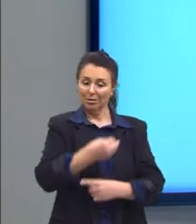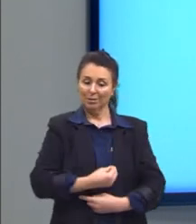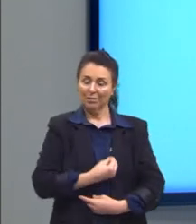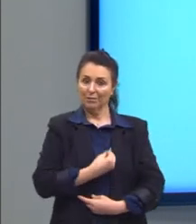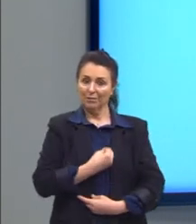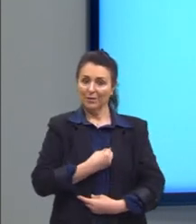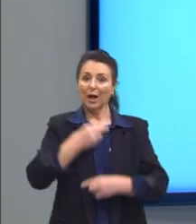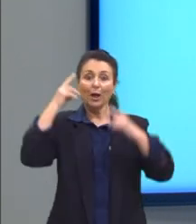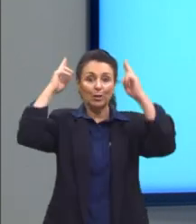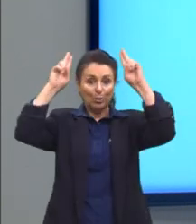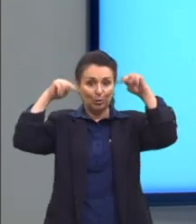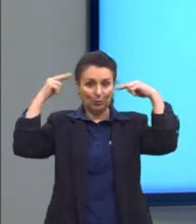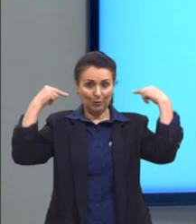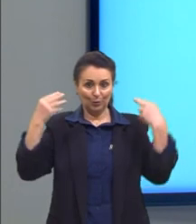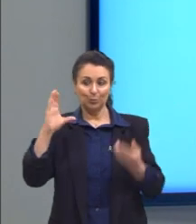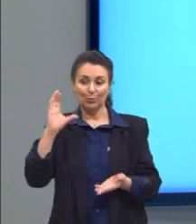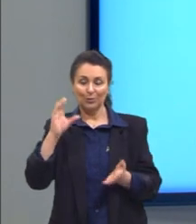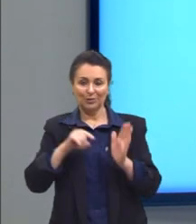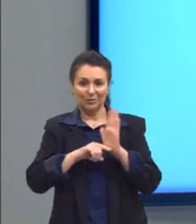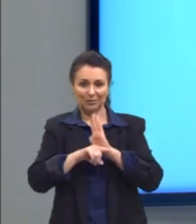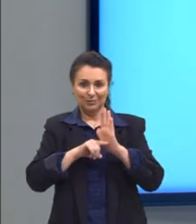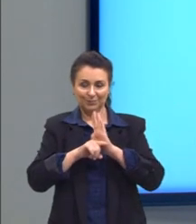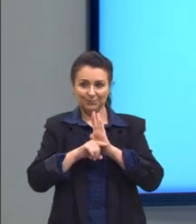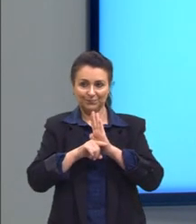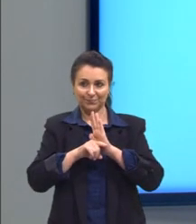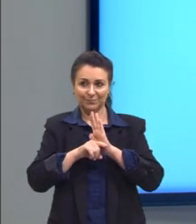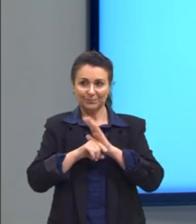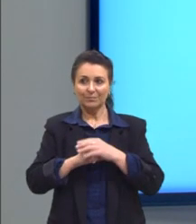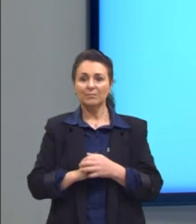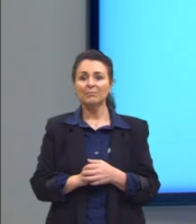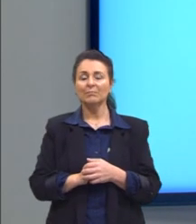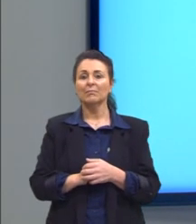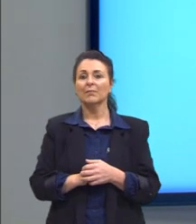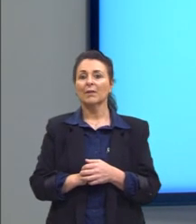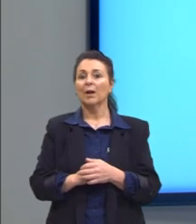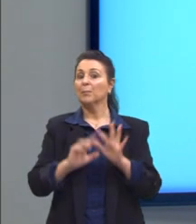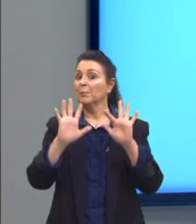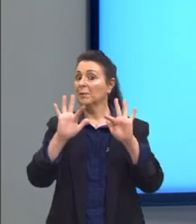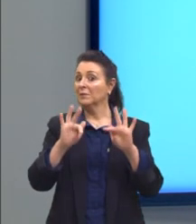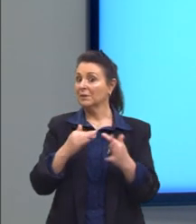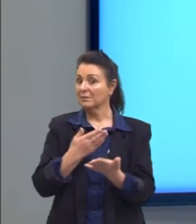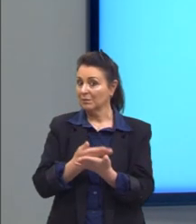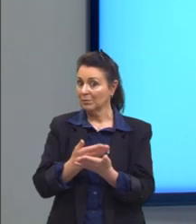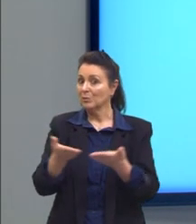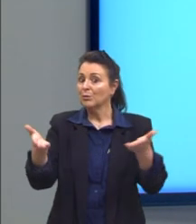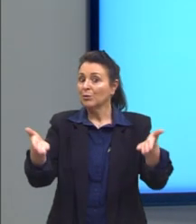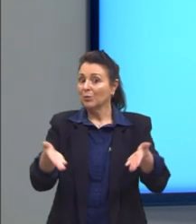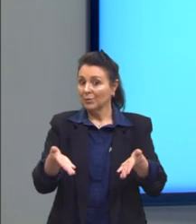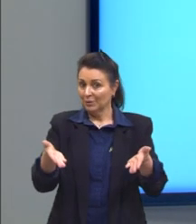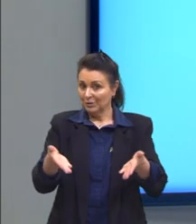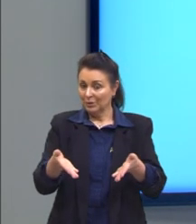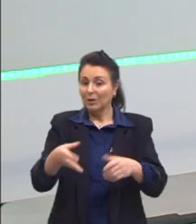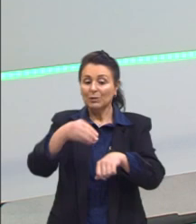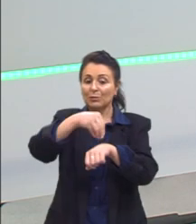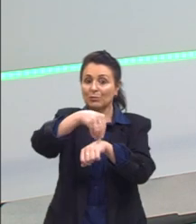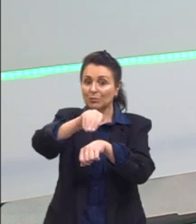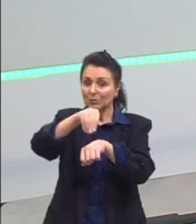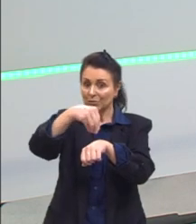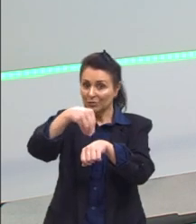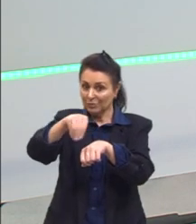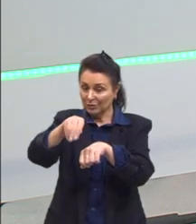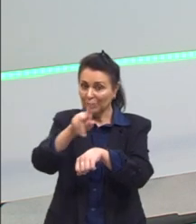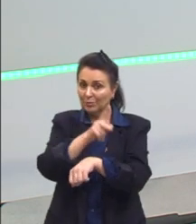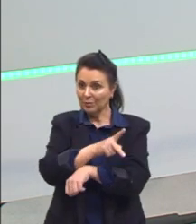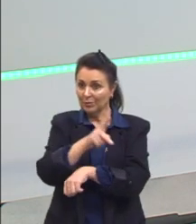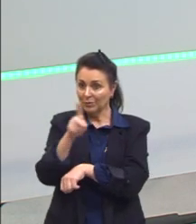que o Isaac Newton vai levar. E para finalizar nossa aula de hoje, eu vou falar com você